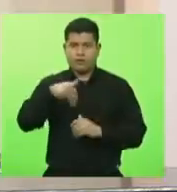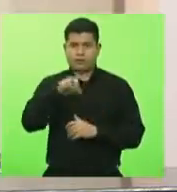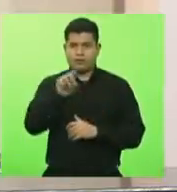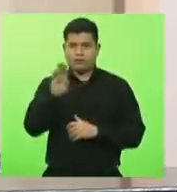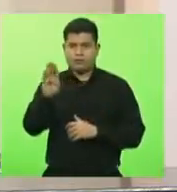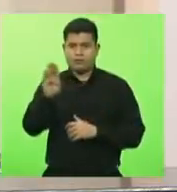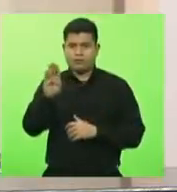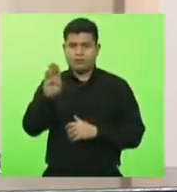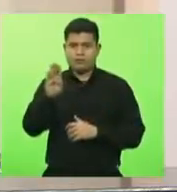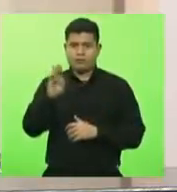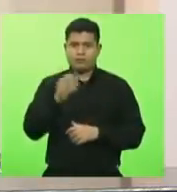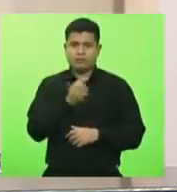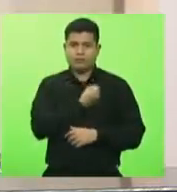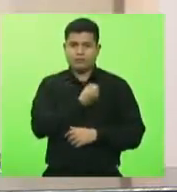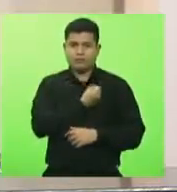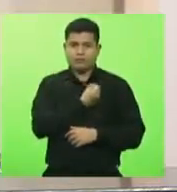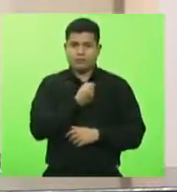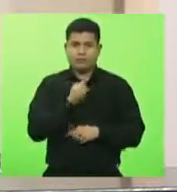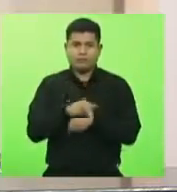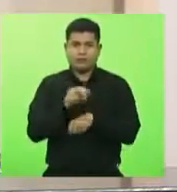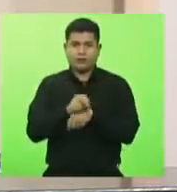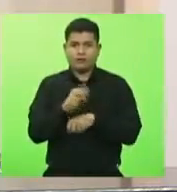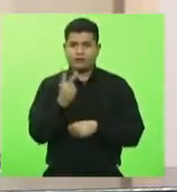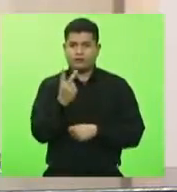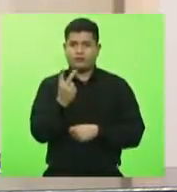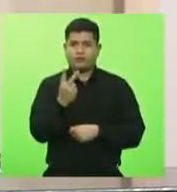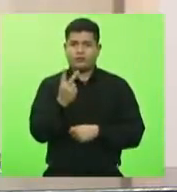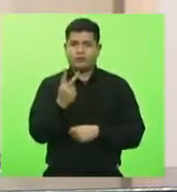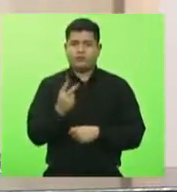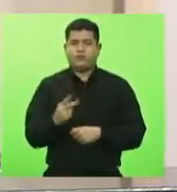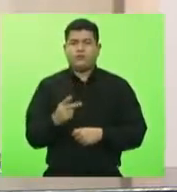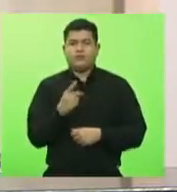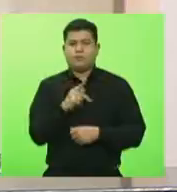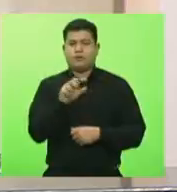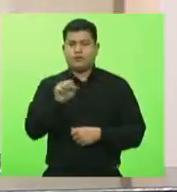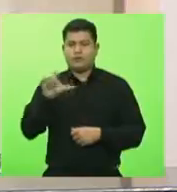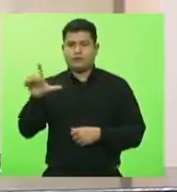número de vagas 2, bloco social liberal,